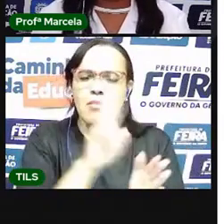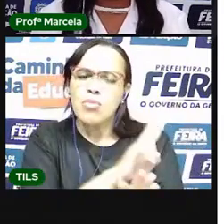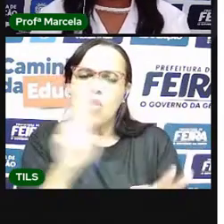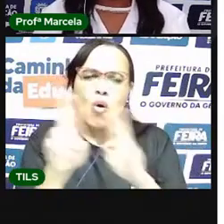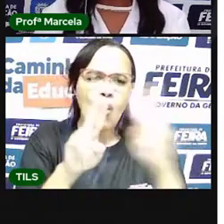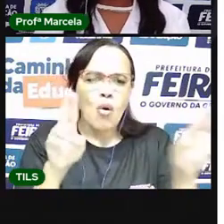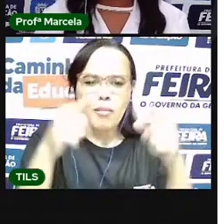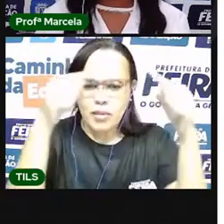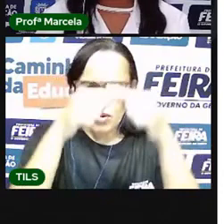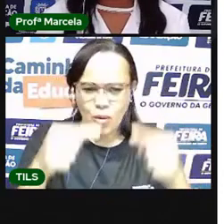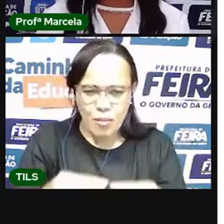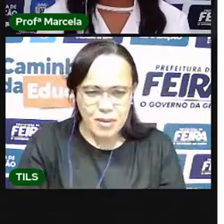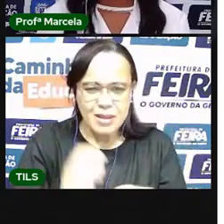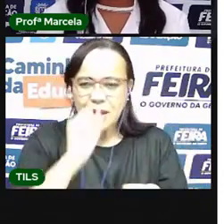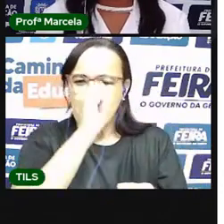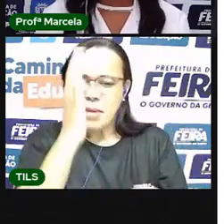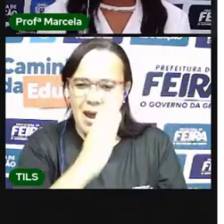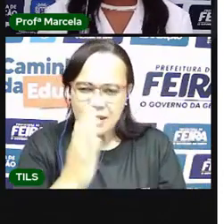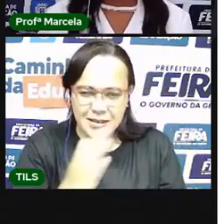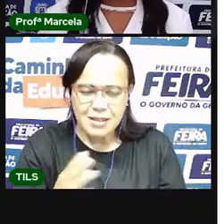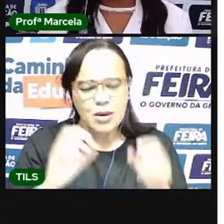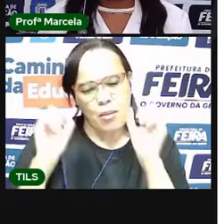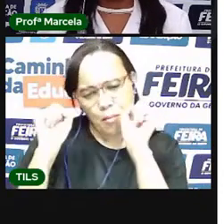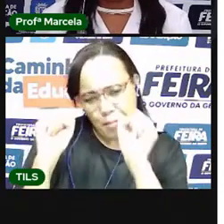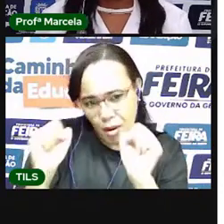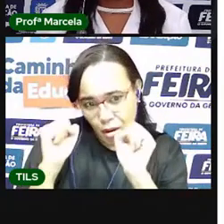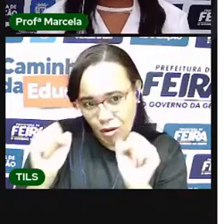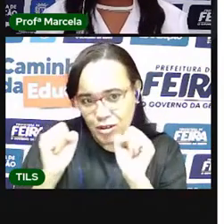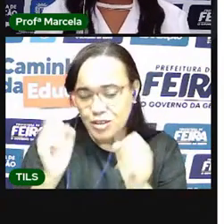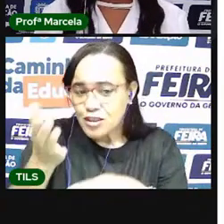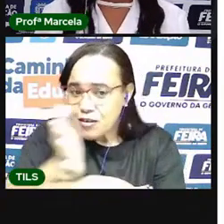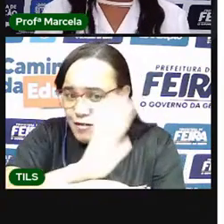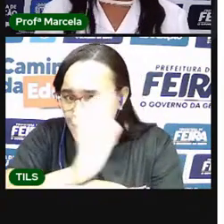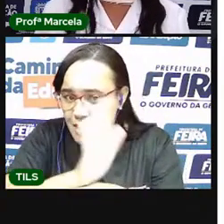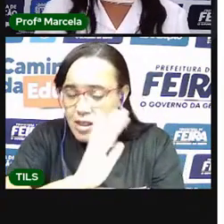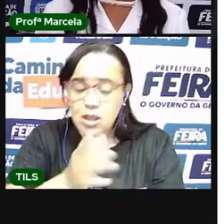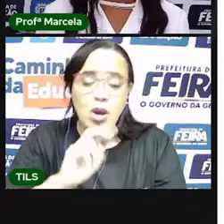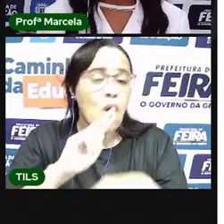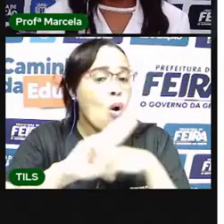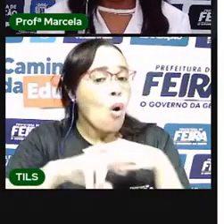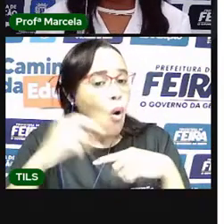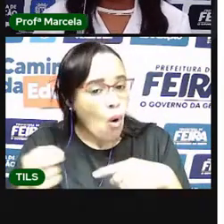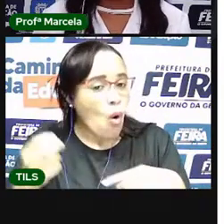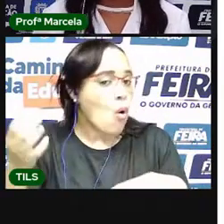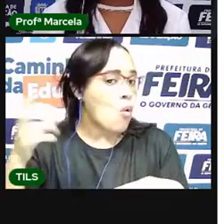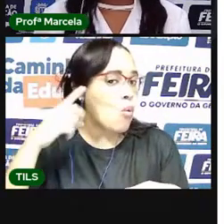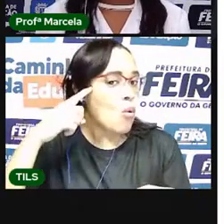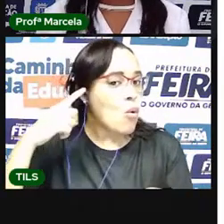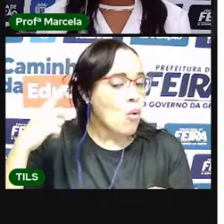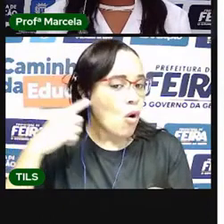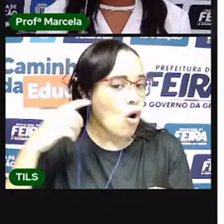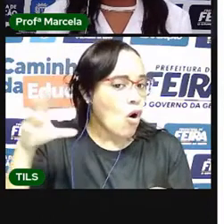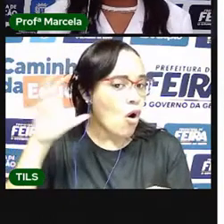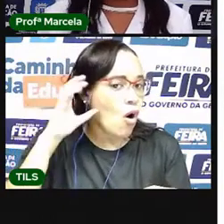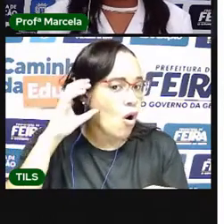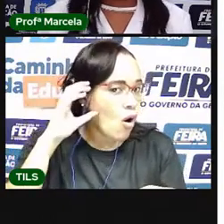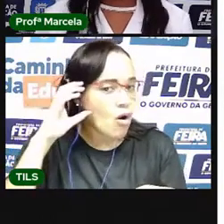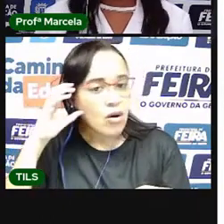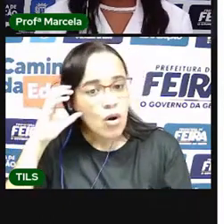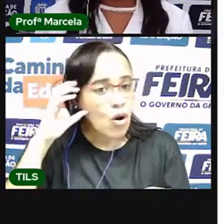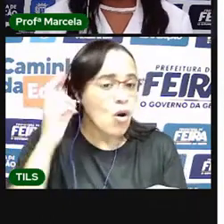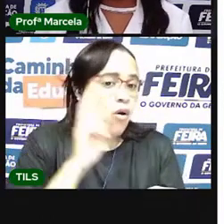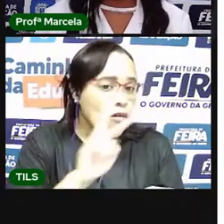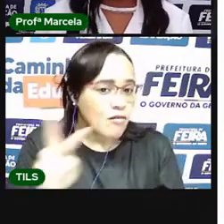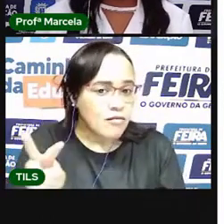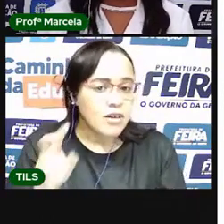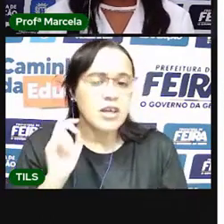brasileiro, vocês podem ouvir com seus familiares o podcast sobre a origem